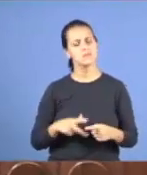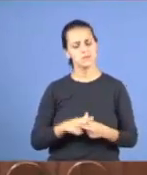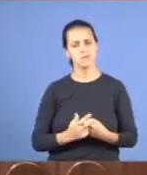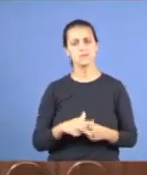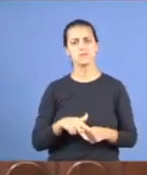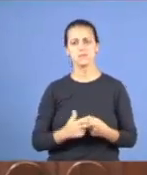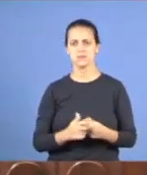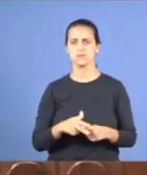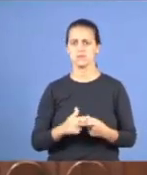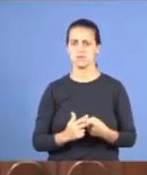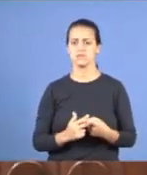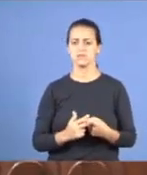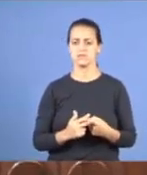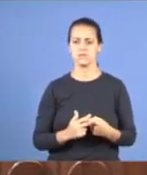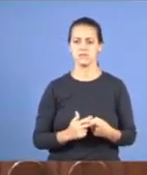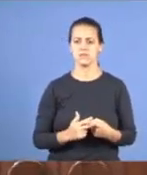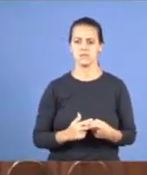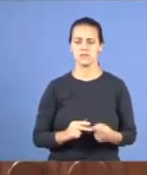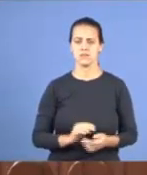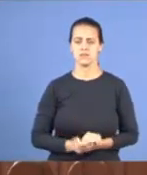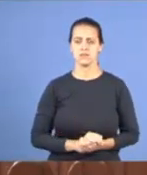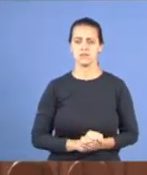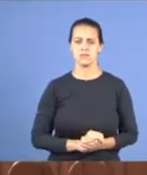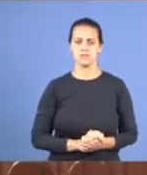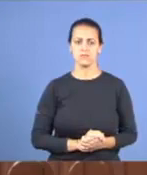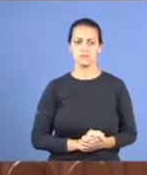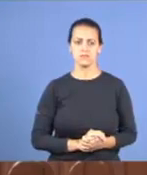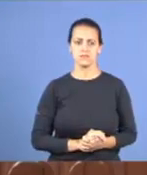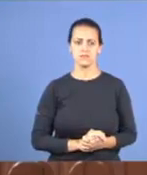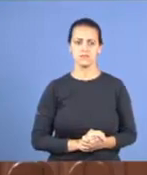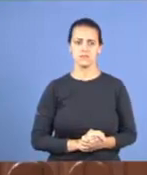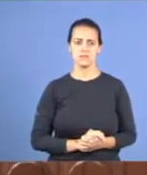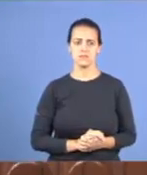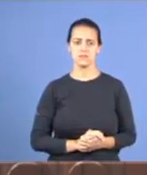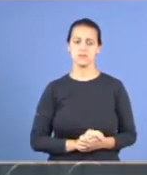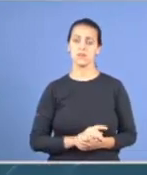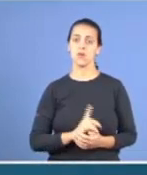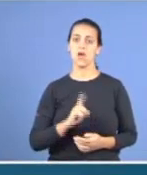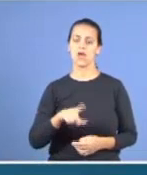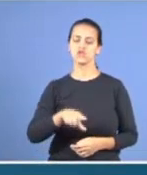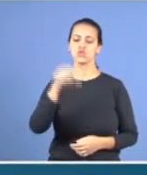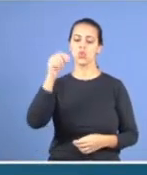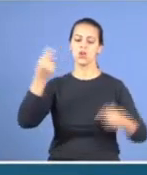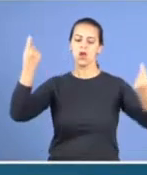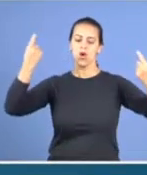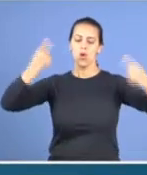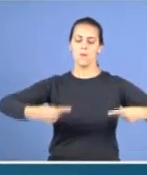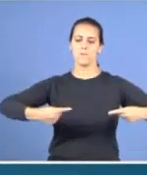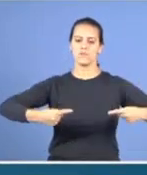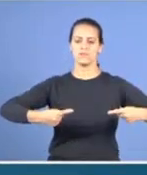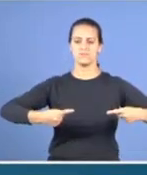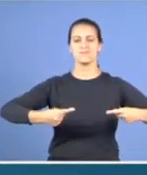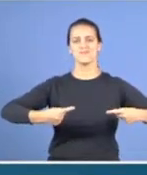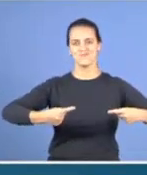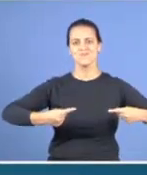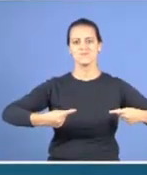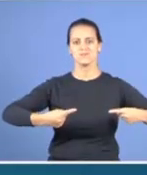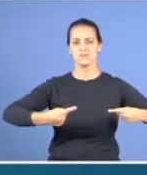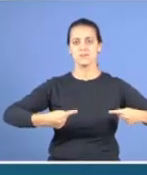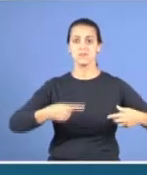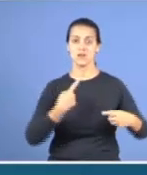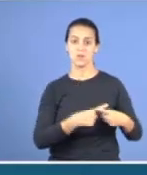consertado, então era realmente, uma posição de oposição, é, porque eles estavam alinhados, os nobres estavam